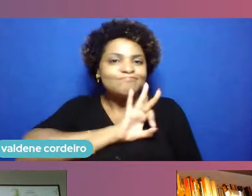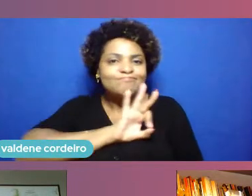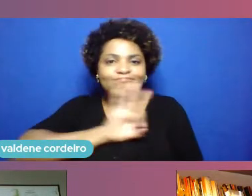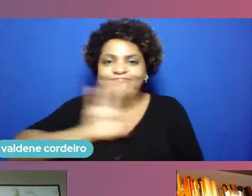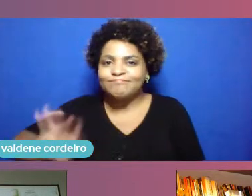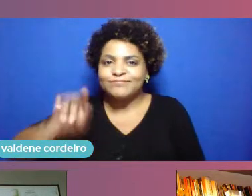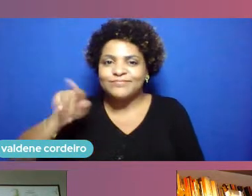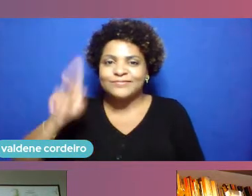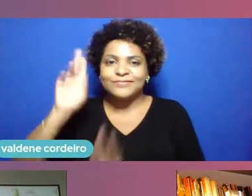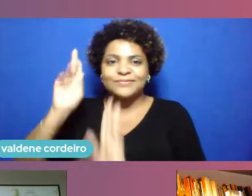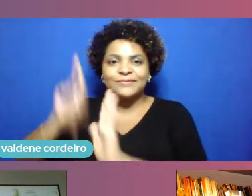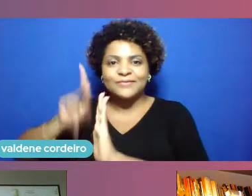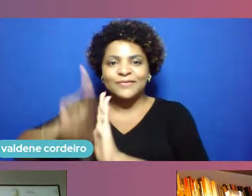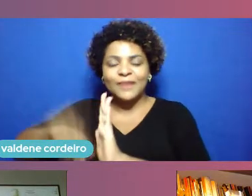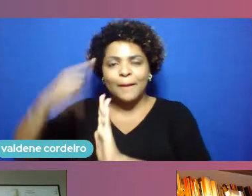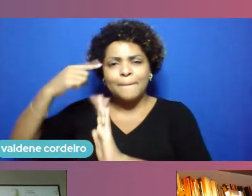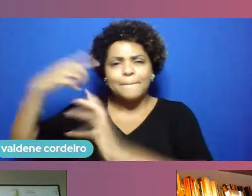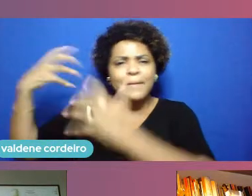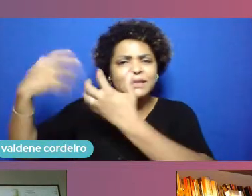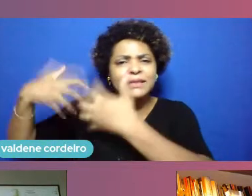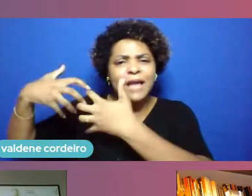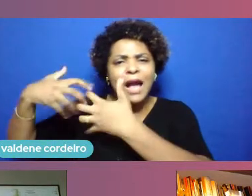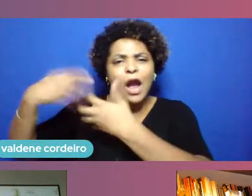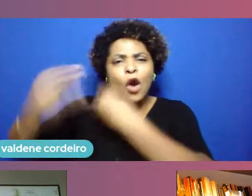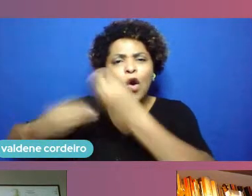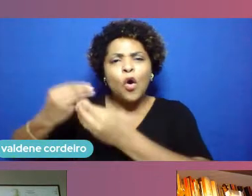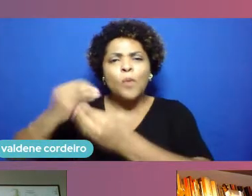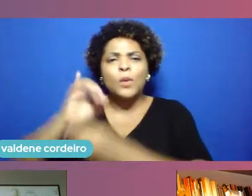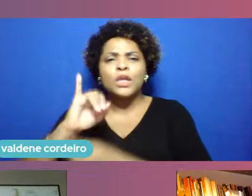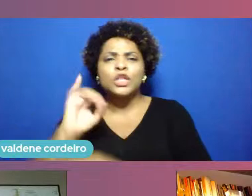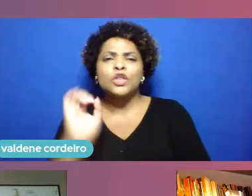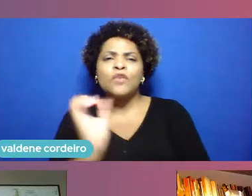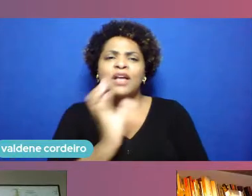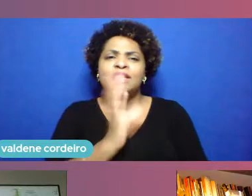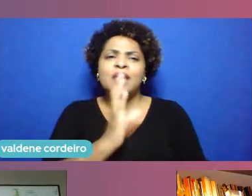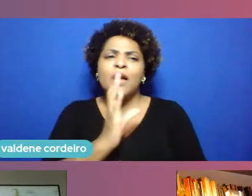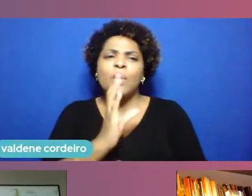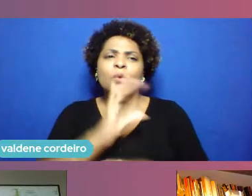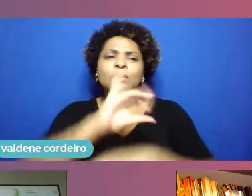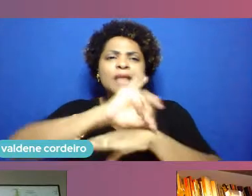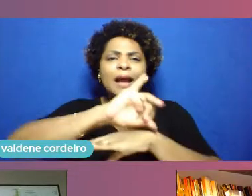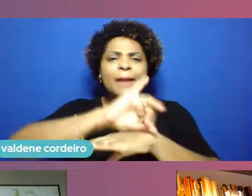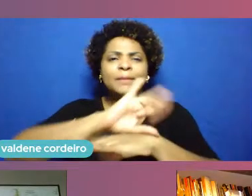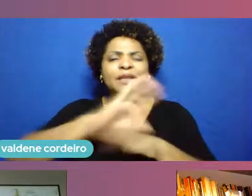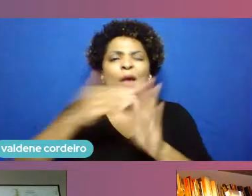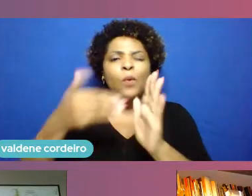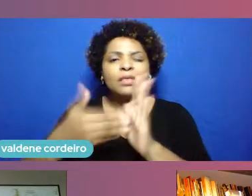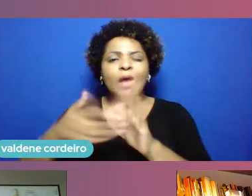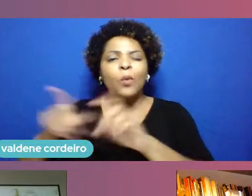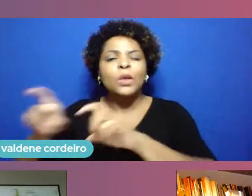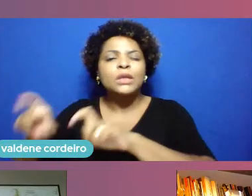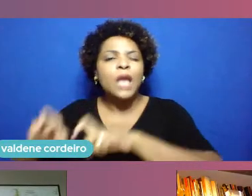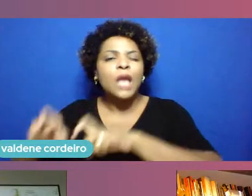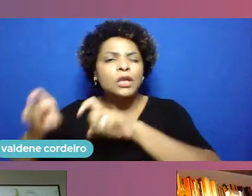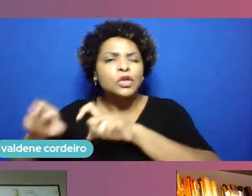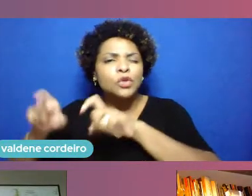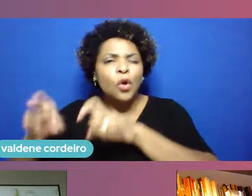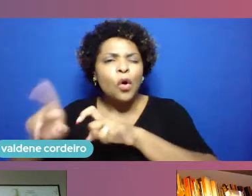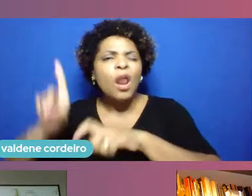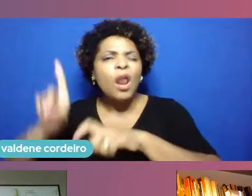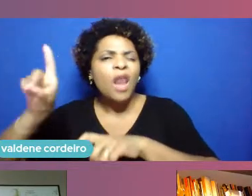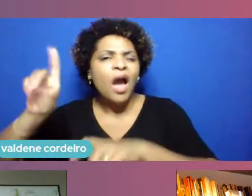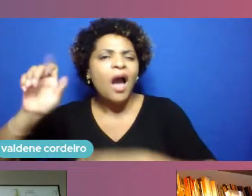pensar como a inovação da capital ao semiárido ao sertão passando pelo Agreste e queria que a gente